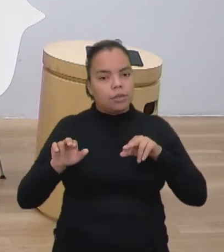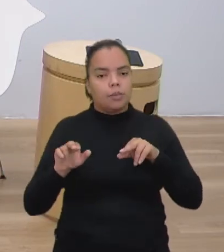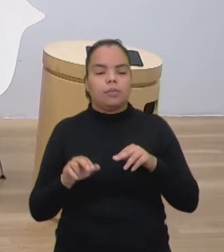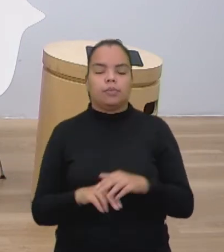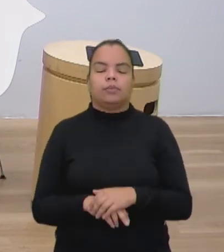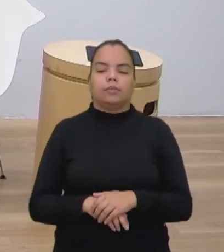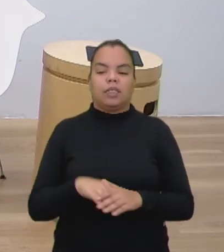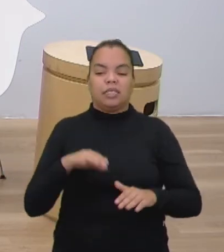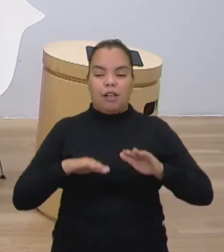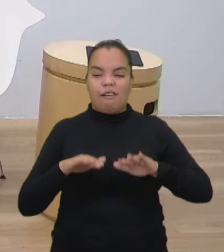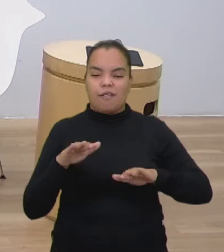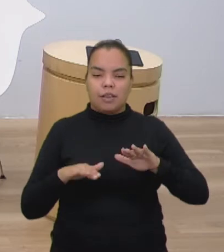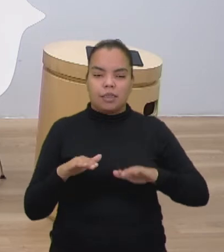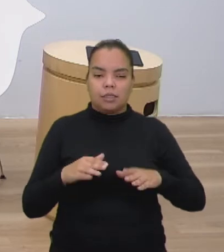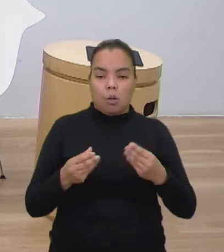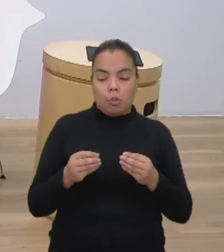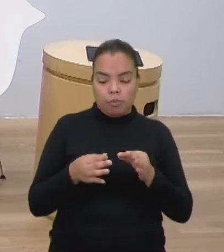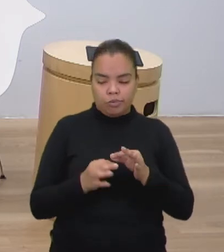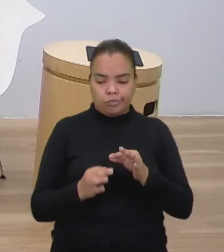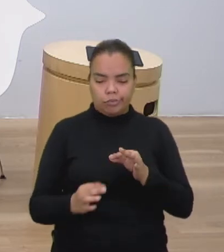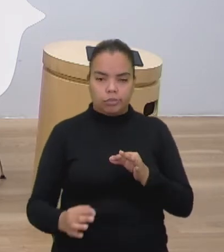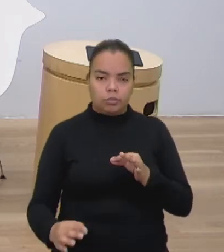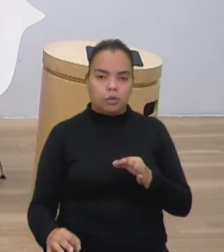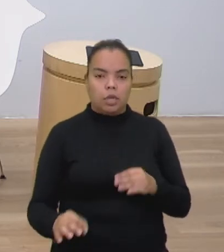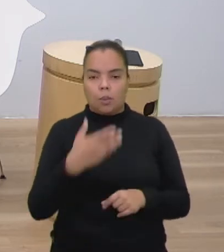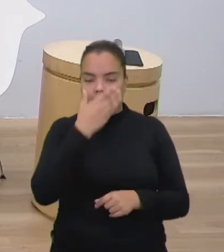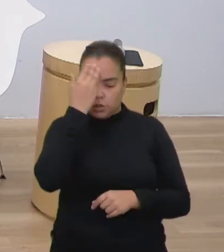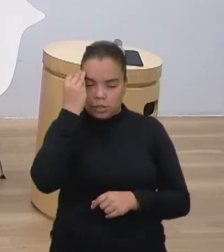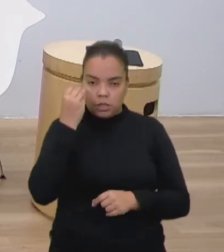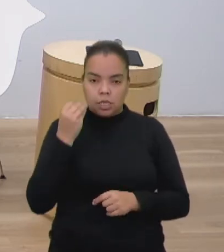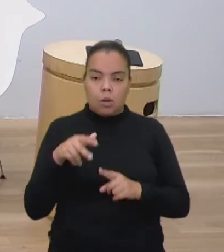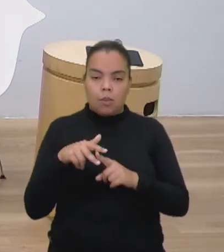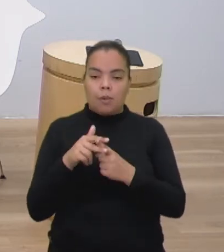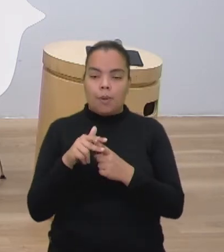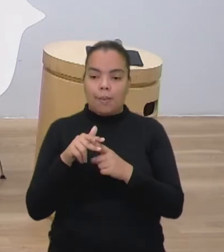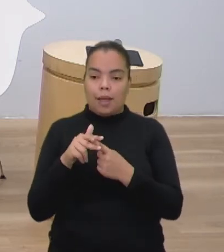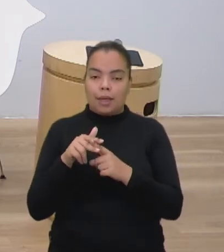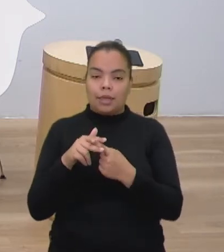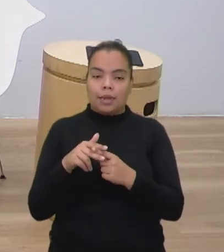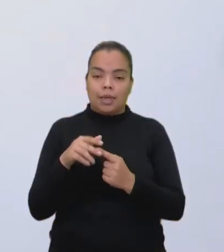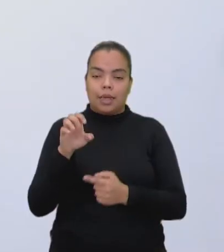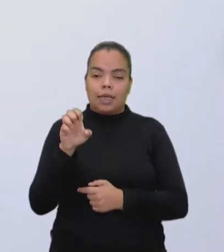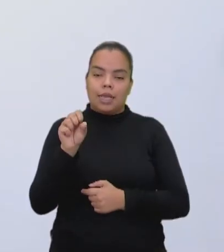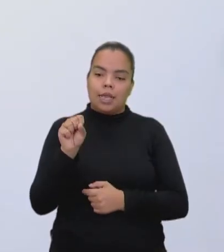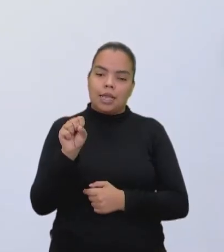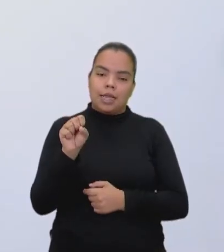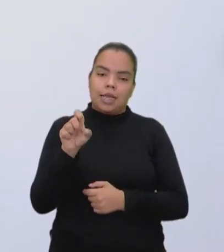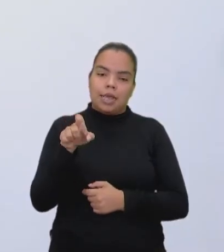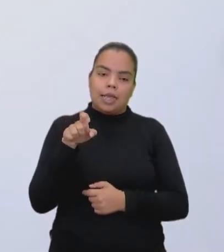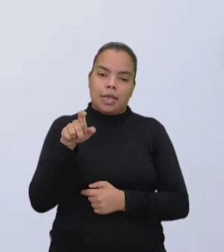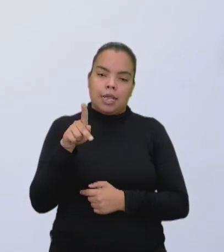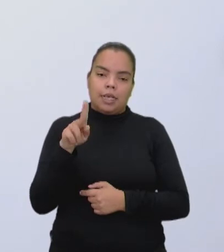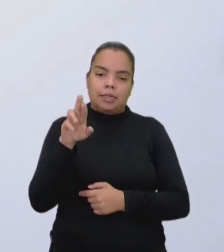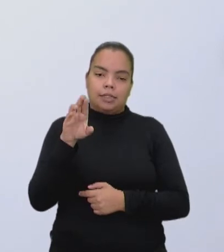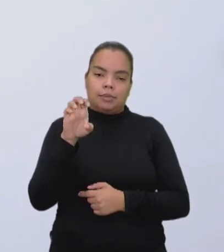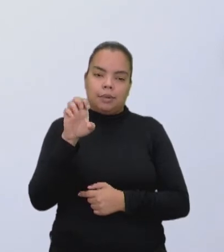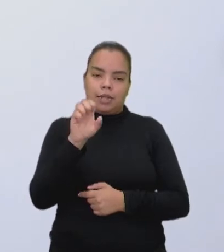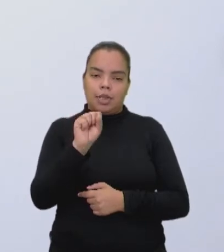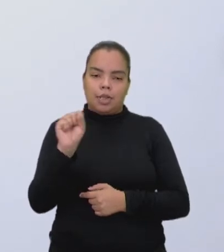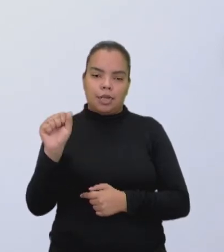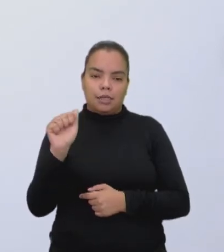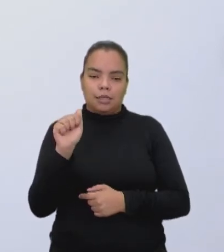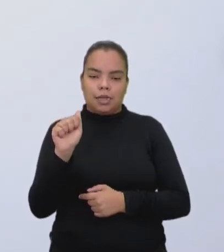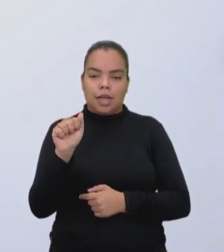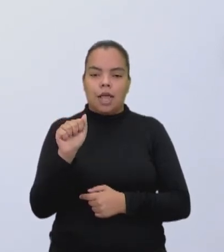ia ficar muito... Bacana. E a gente não pode esquecer que por ser uma máquina expresso, né? São peças importadas. Então,